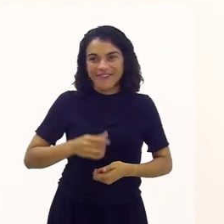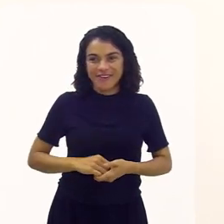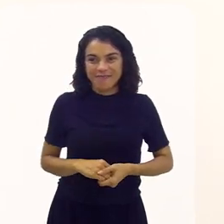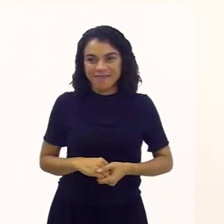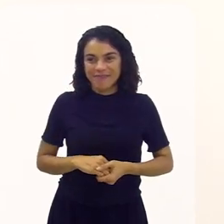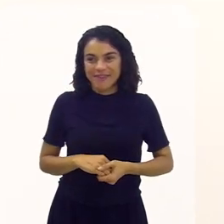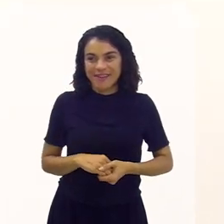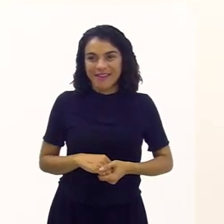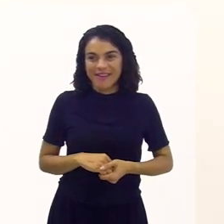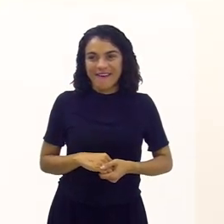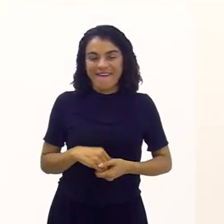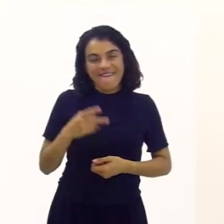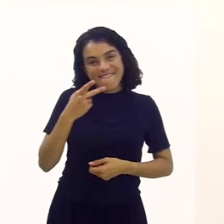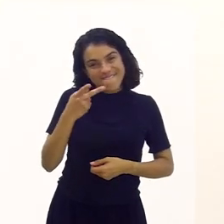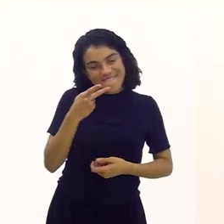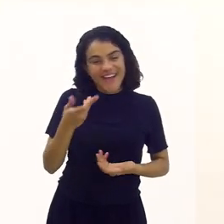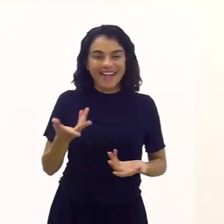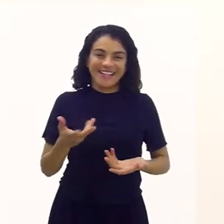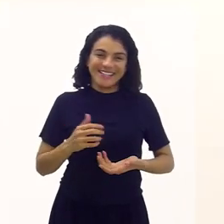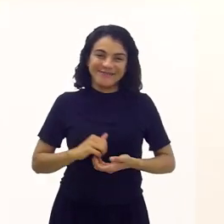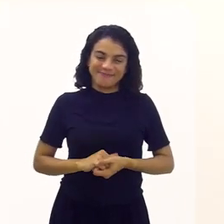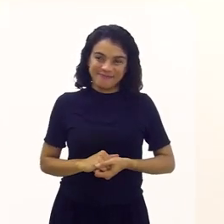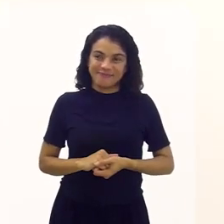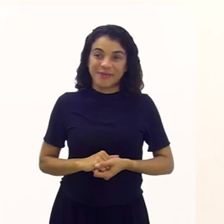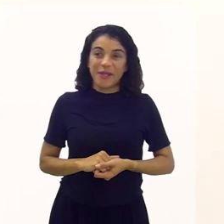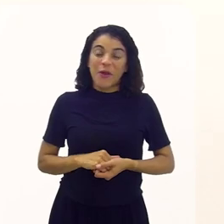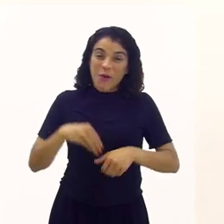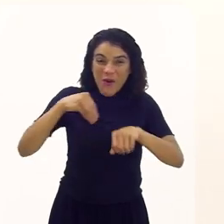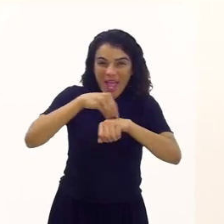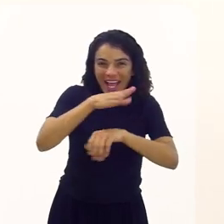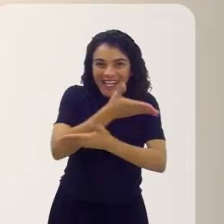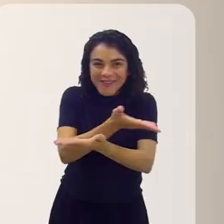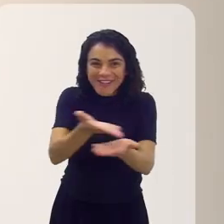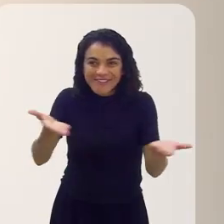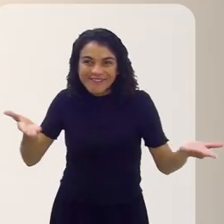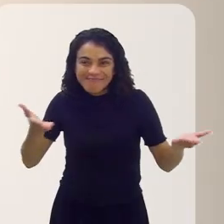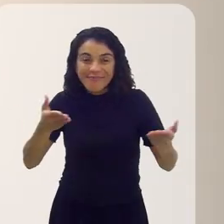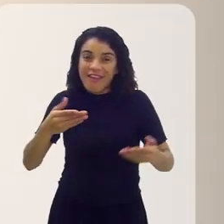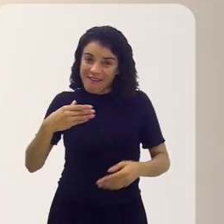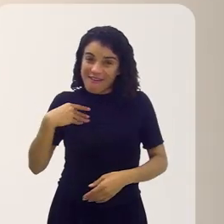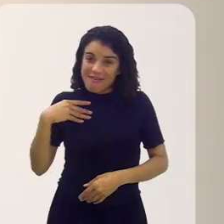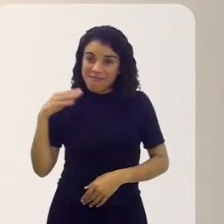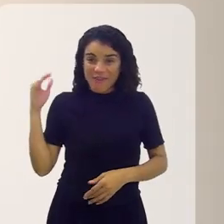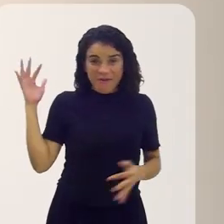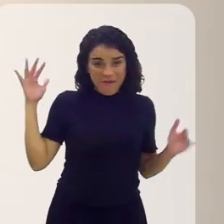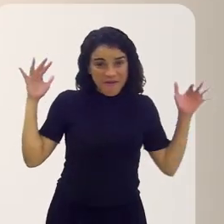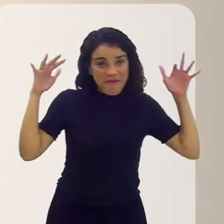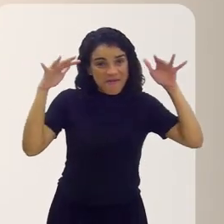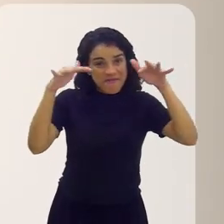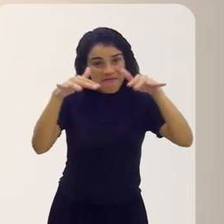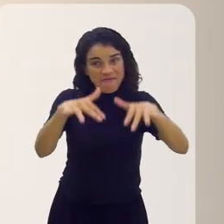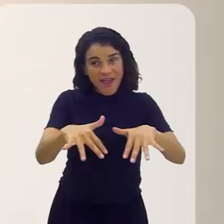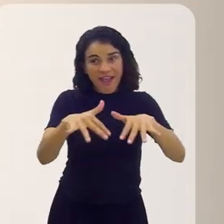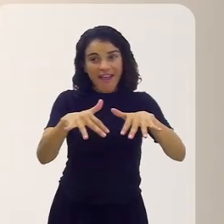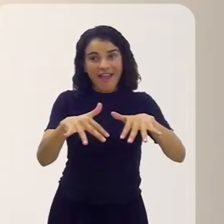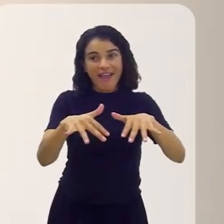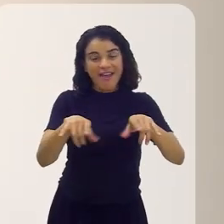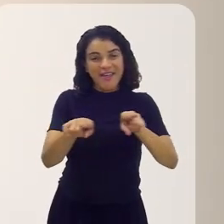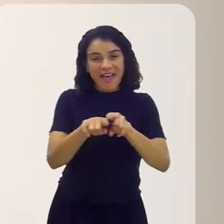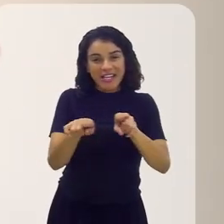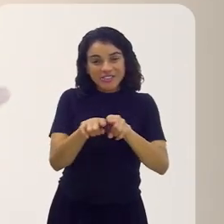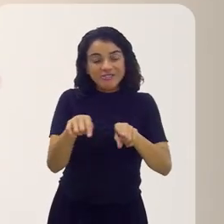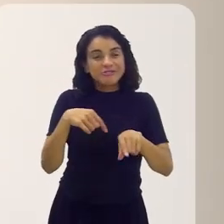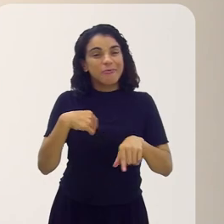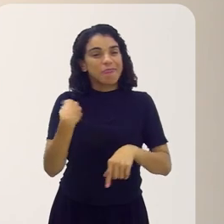ao vivo. Eu queria que você deixasse um recado ali. Deixar um recado para o que compareça, vai ser divertido. A gente vai